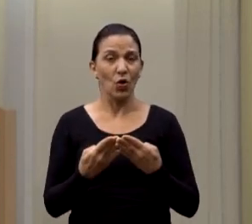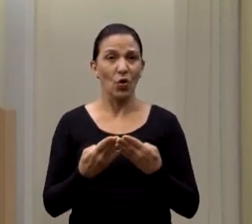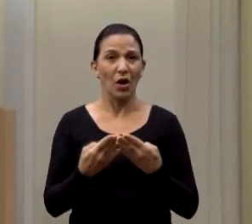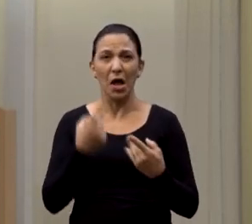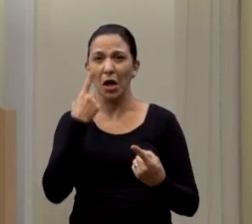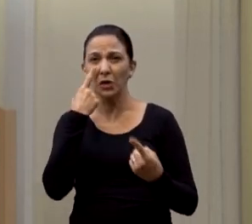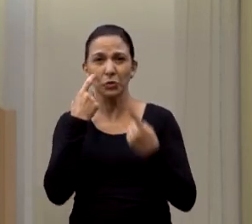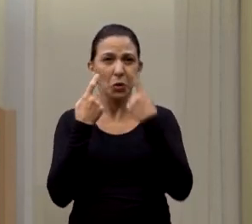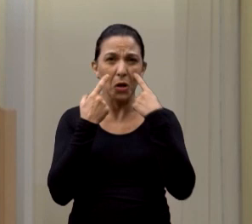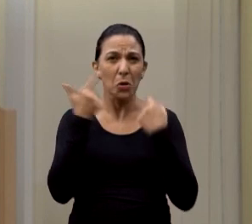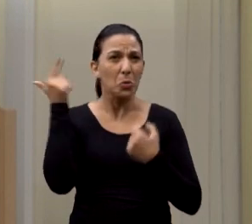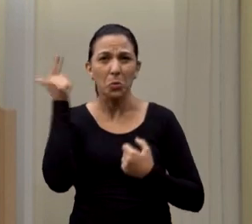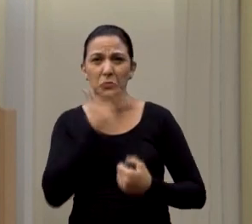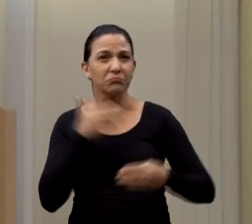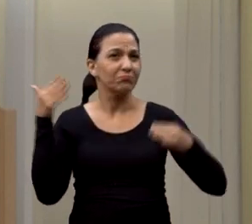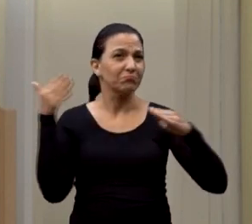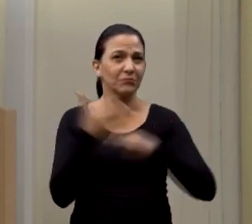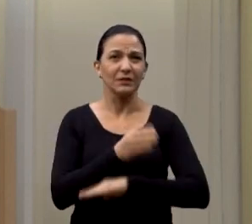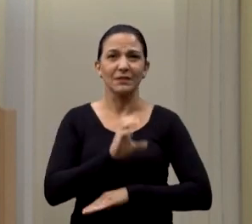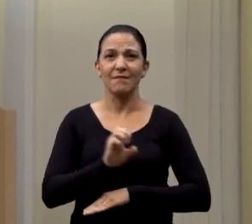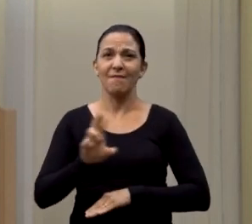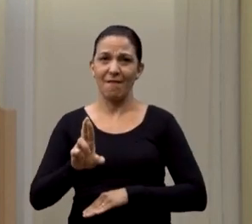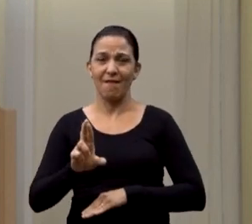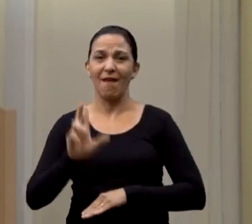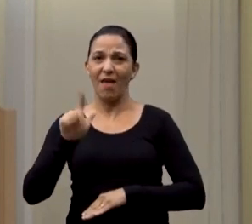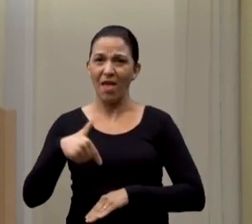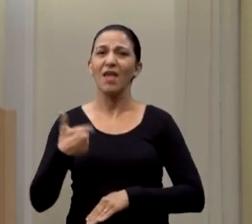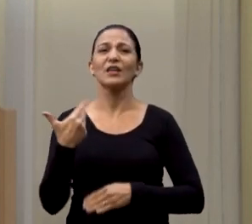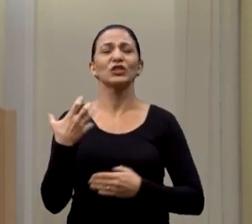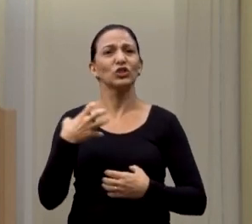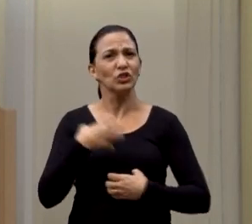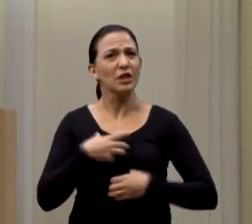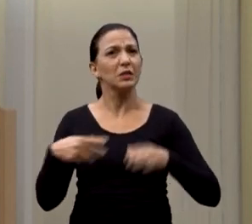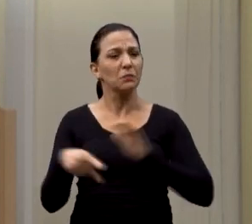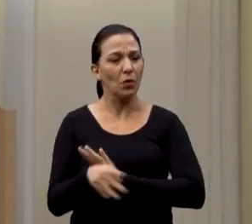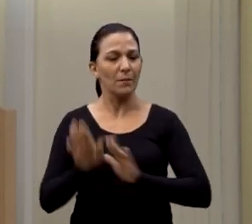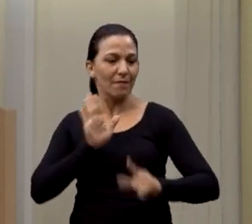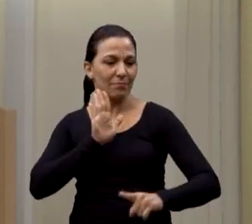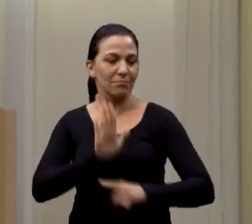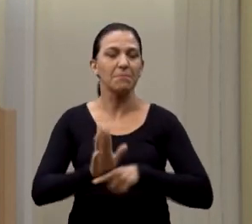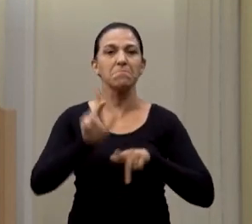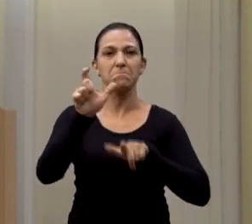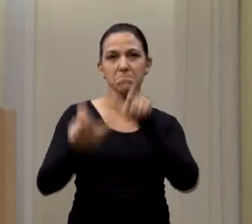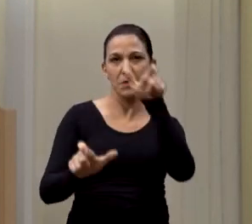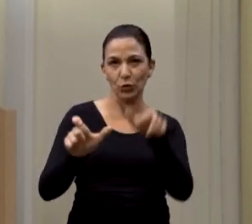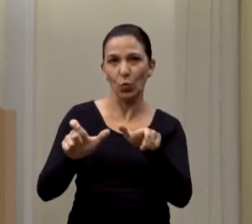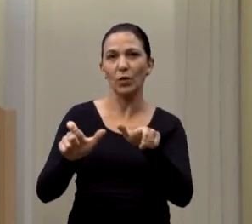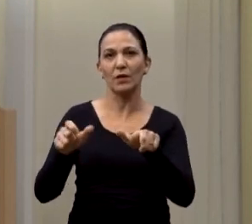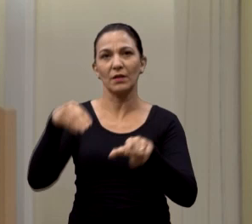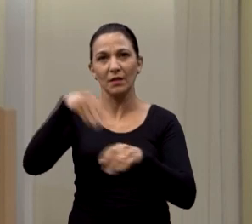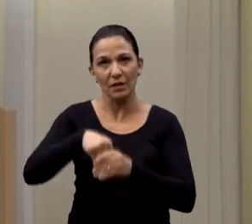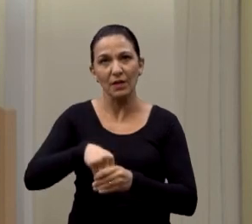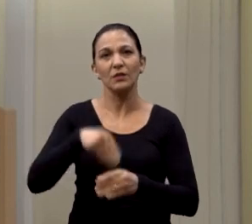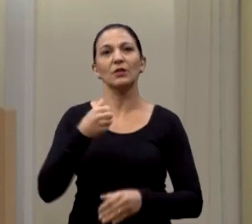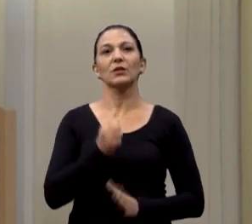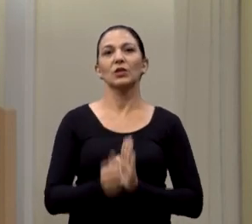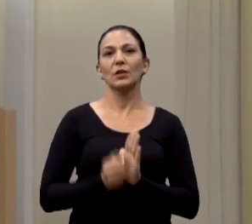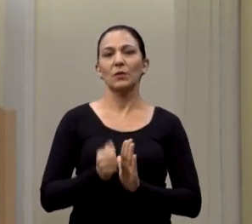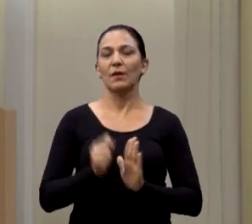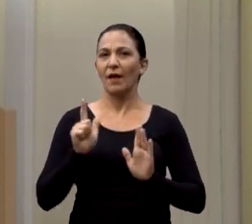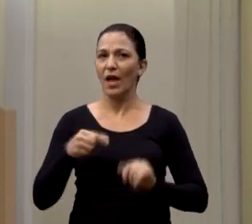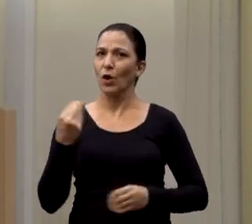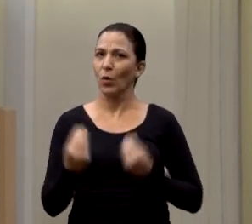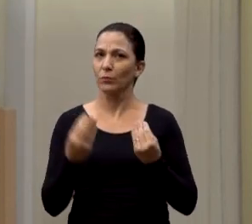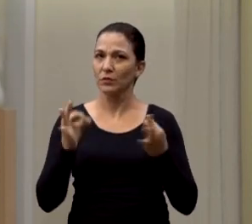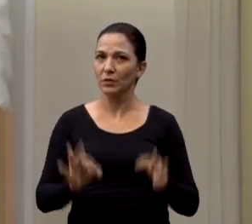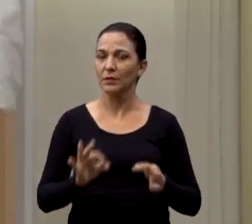É esse o tipo de tratamento que nós vamos convencionar para os nossos munícipes? Eu tenho certeza que não. De